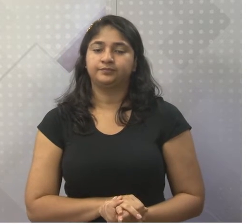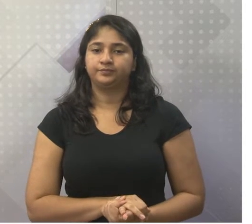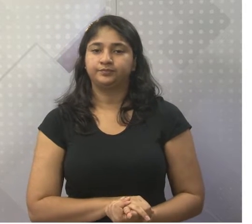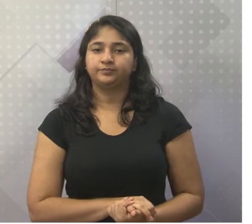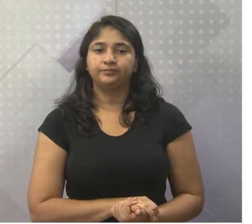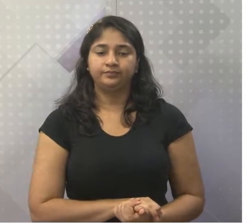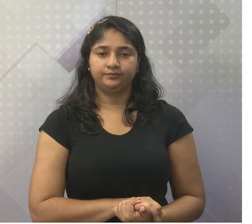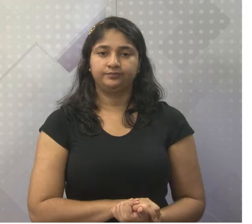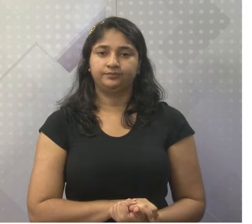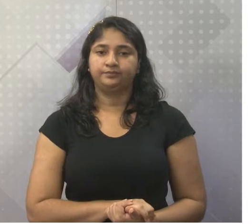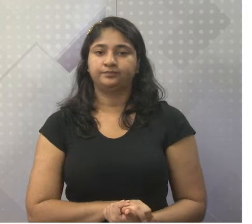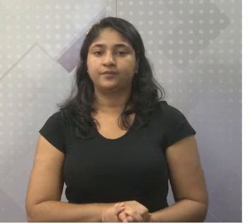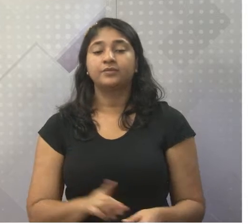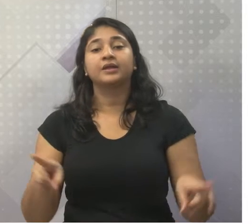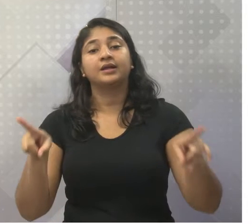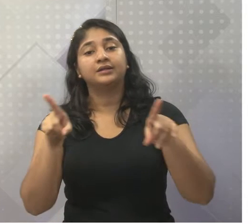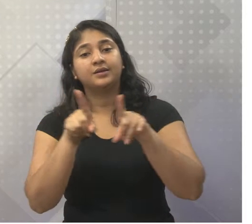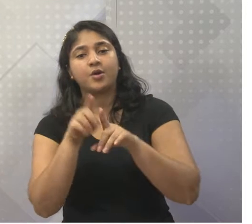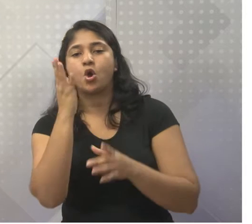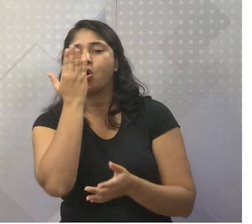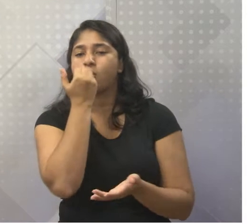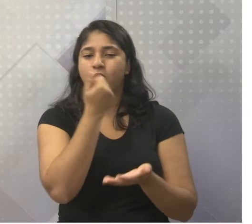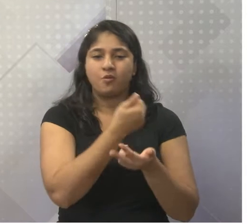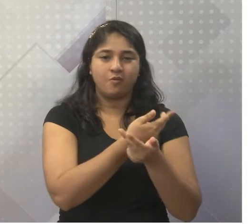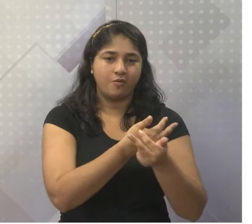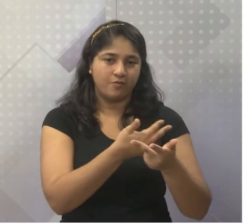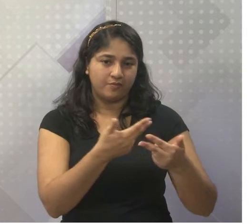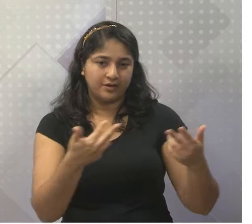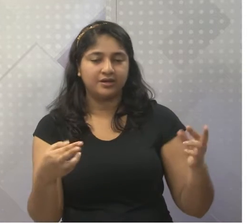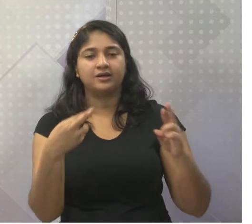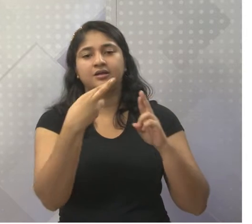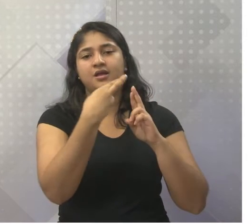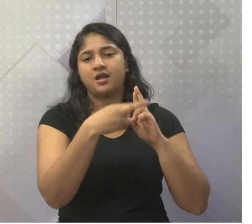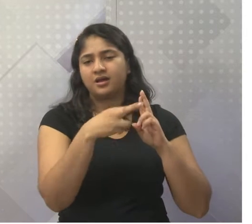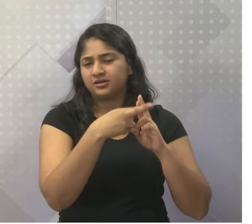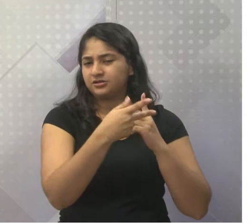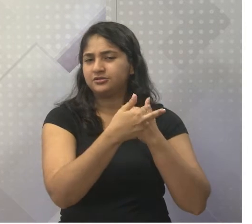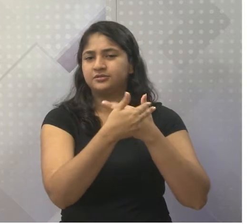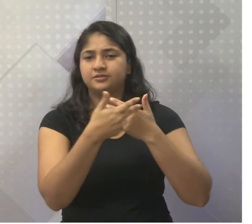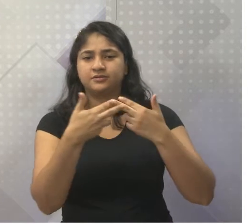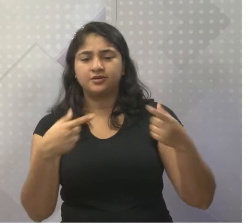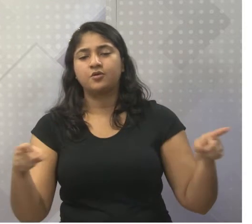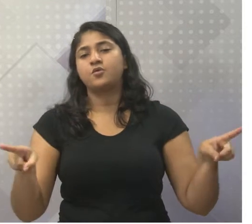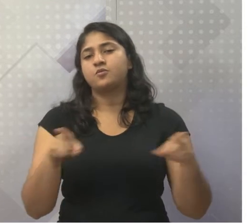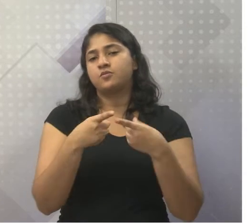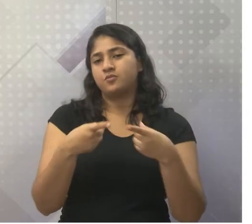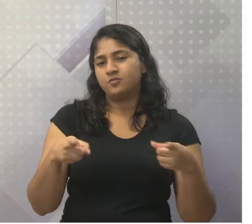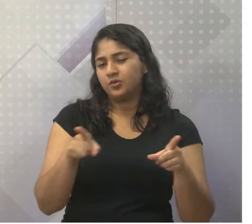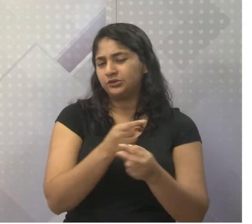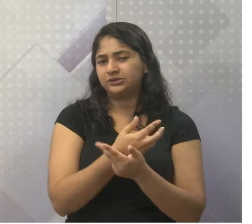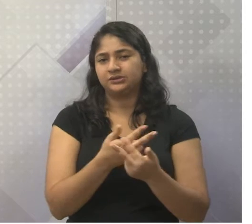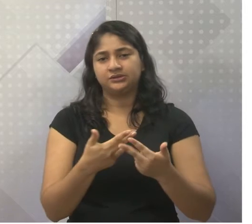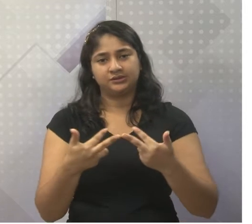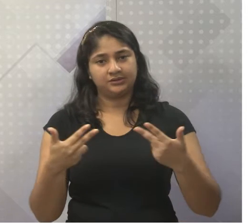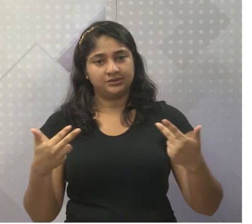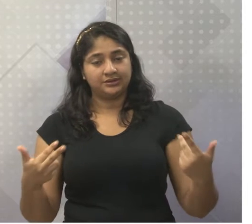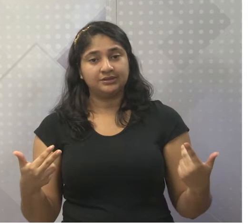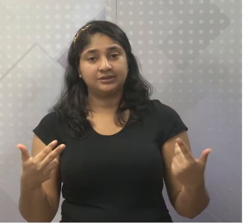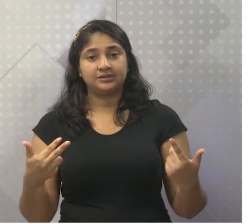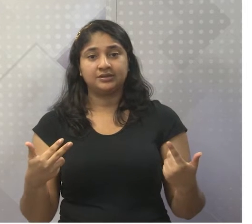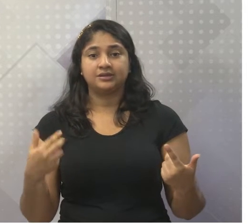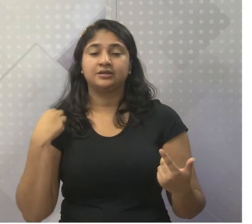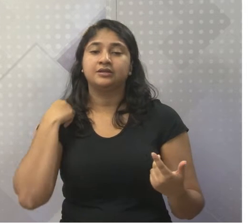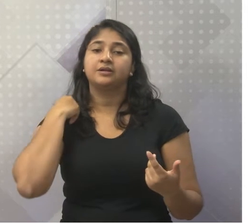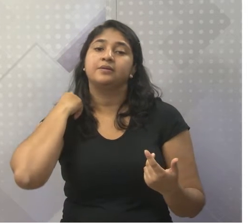tá? Também na culinária, na religiosidade, nas músicas. E aí,